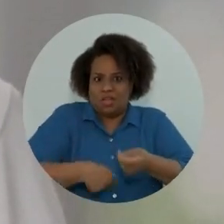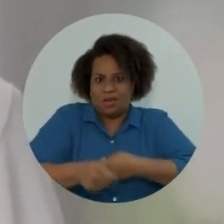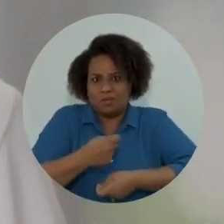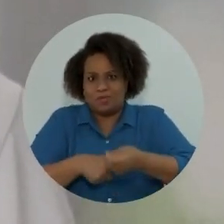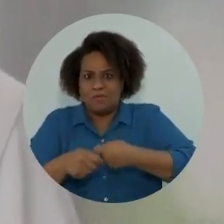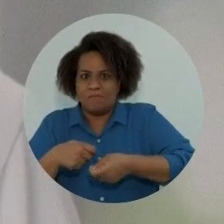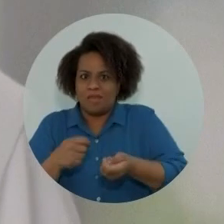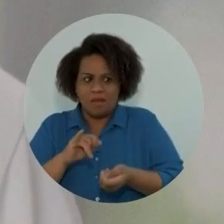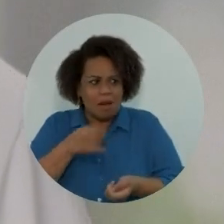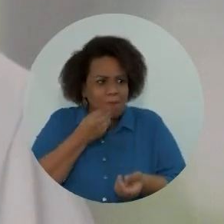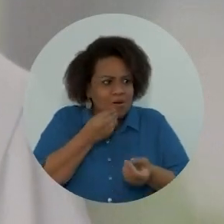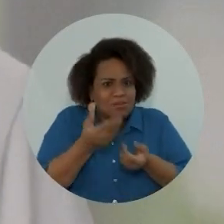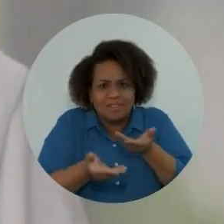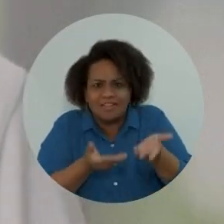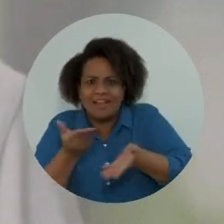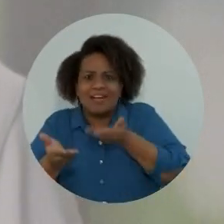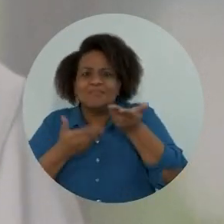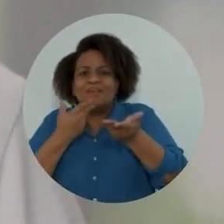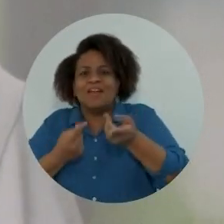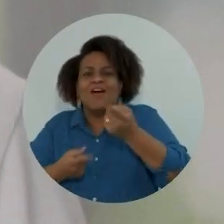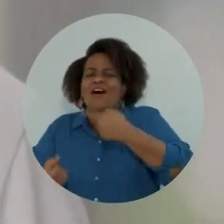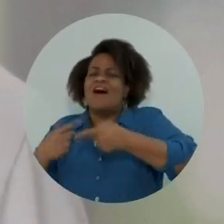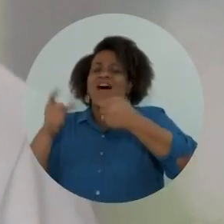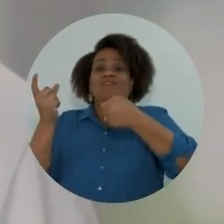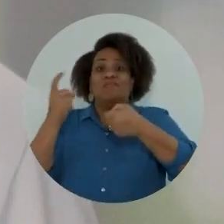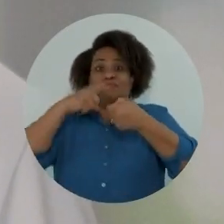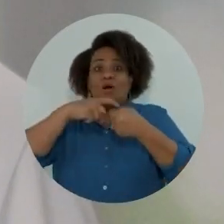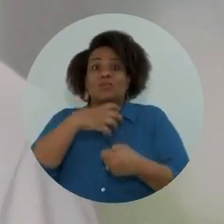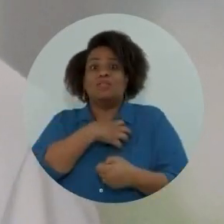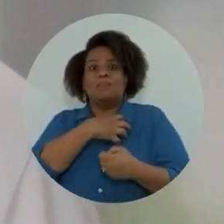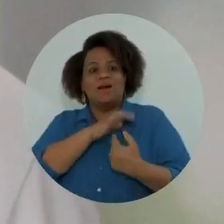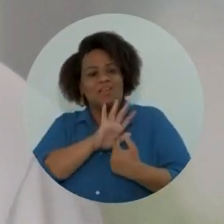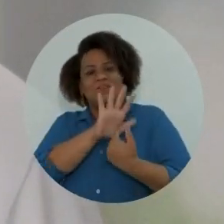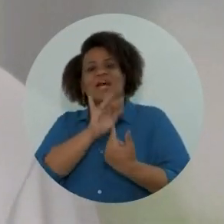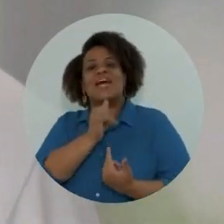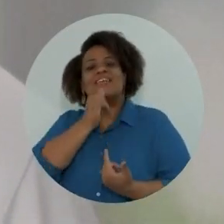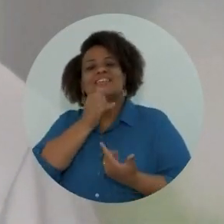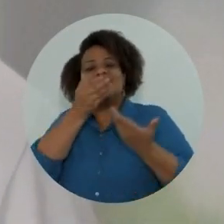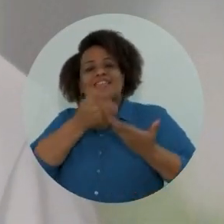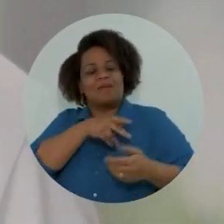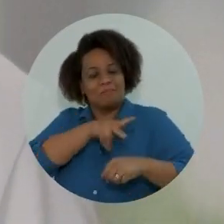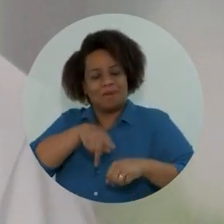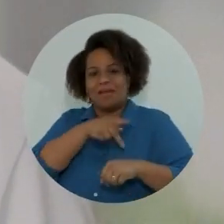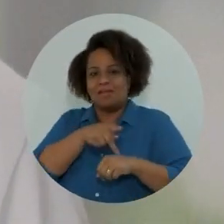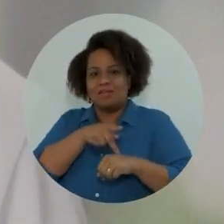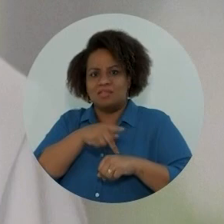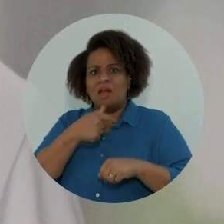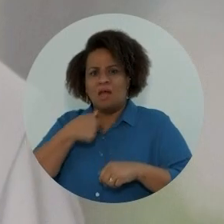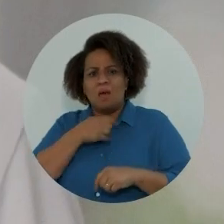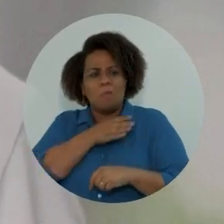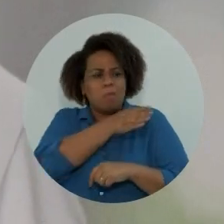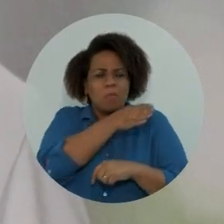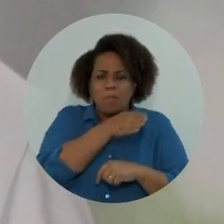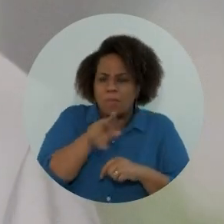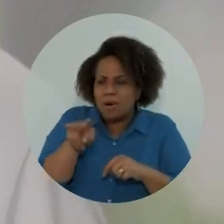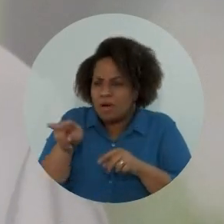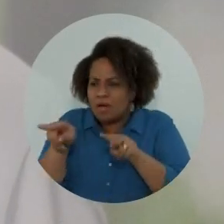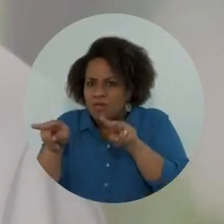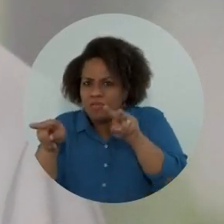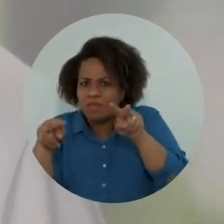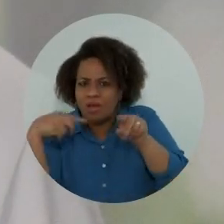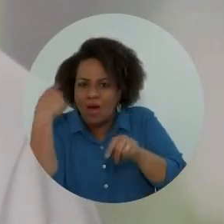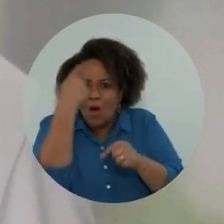Que fez a Bahia voltar a ser exemplo para o país. E por onde eu passo, eu vejo em cada roxo.